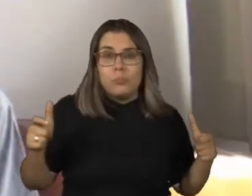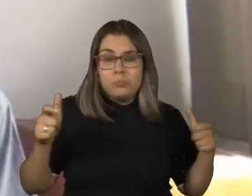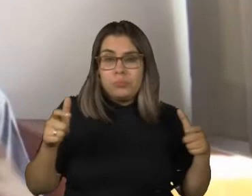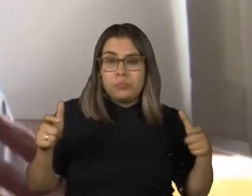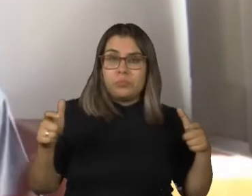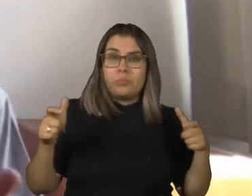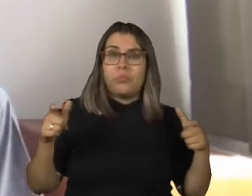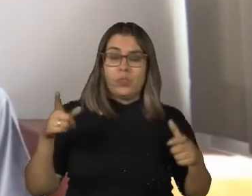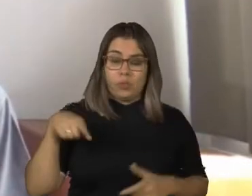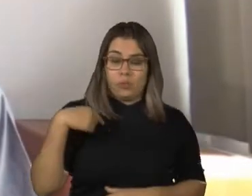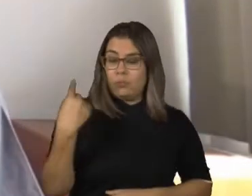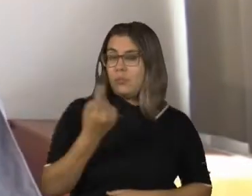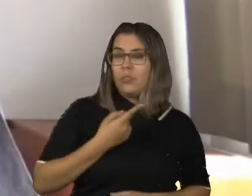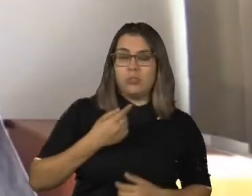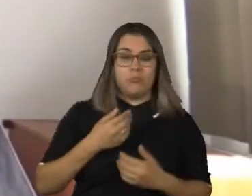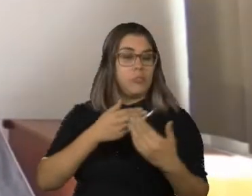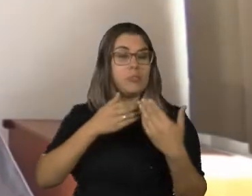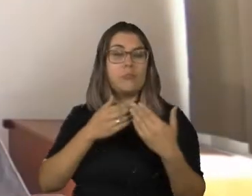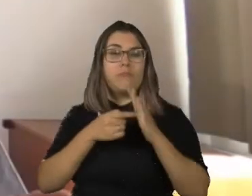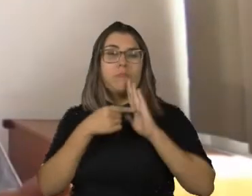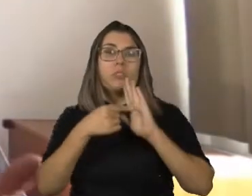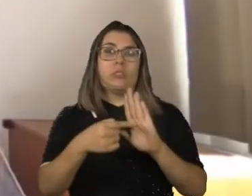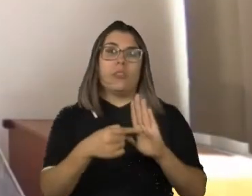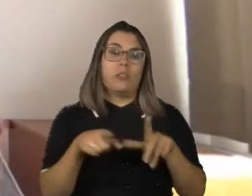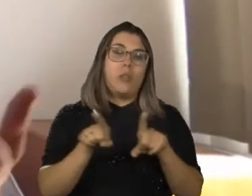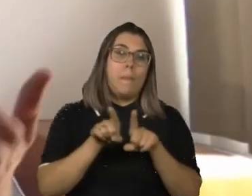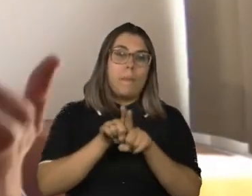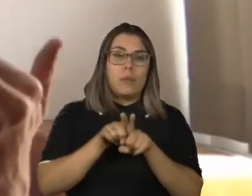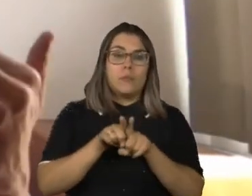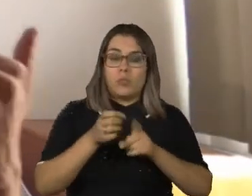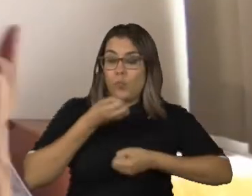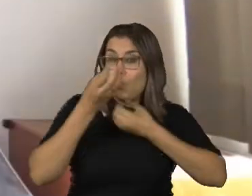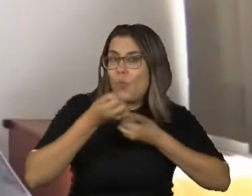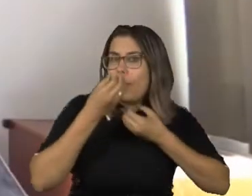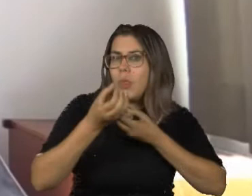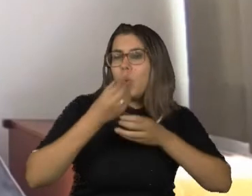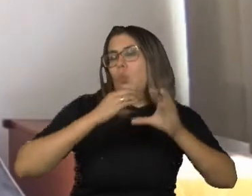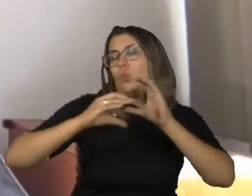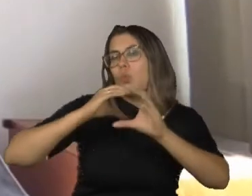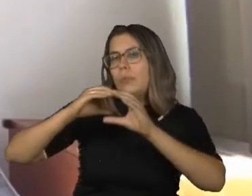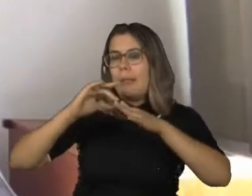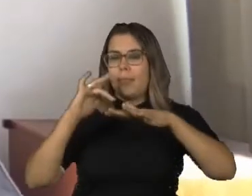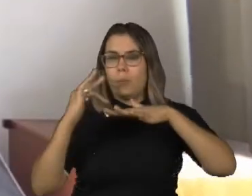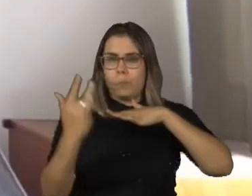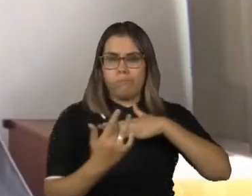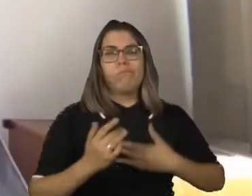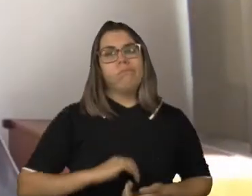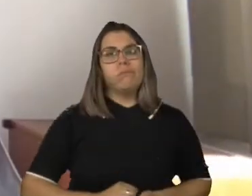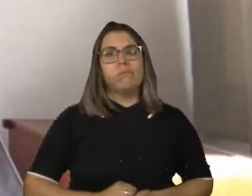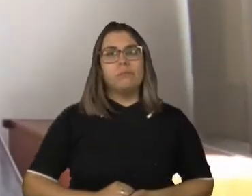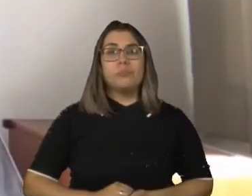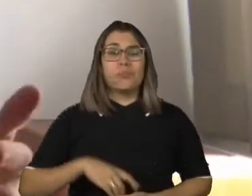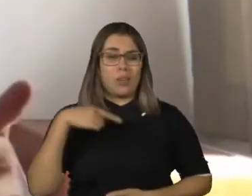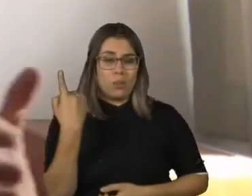somos os mais subrepresentados na mídia e nos meios de comunicação. E, geralmente, quando aparecemos em